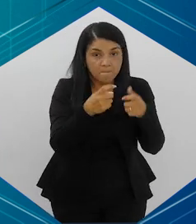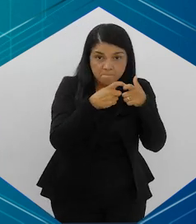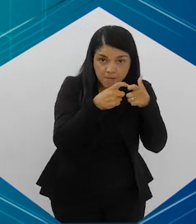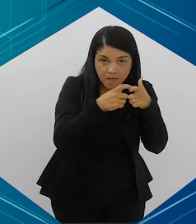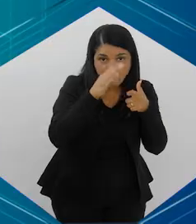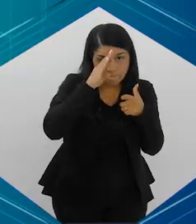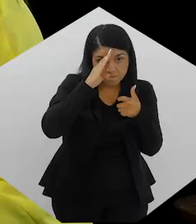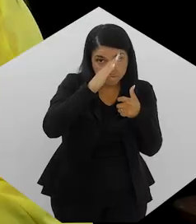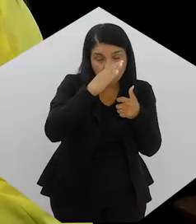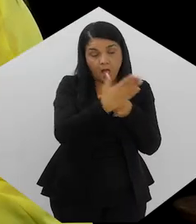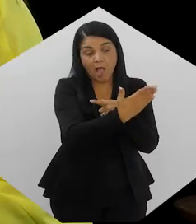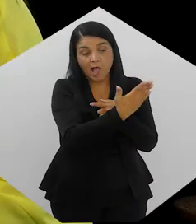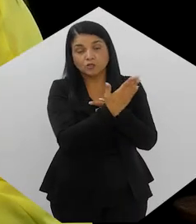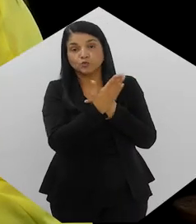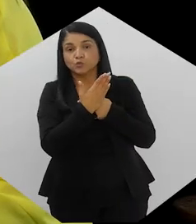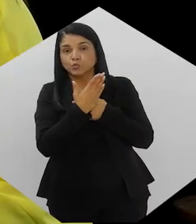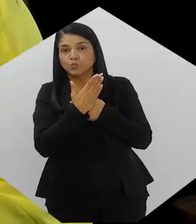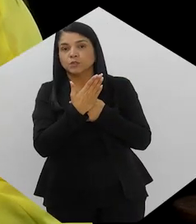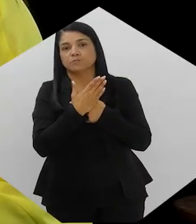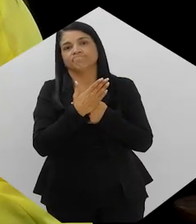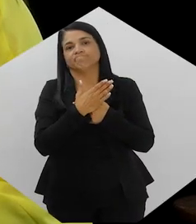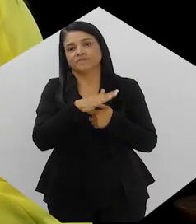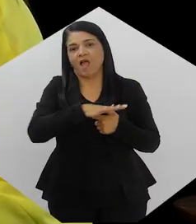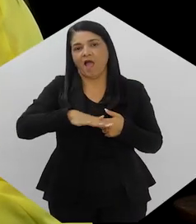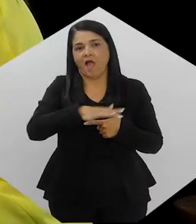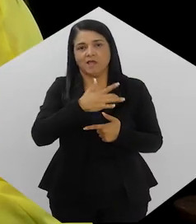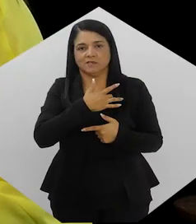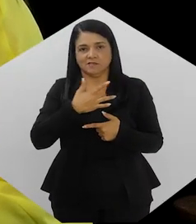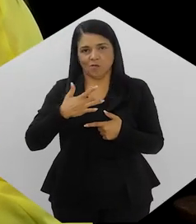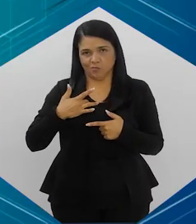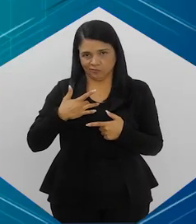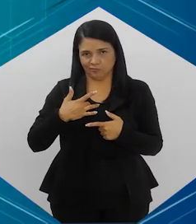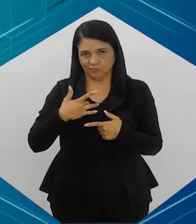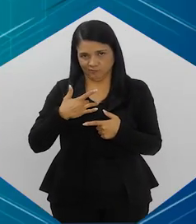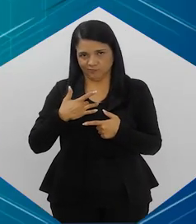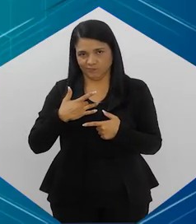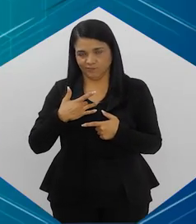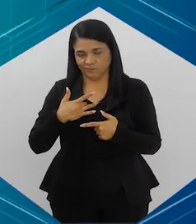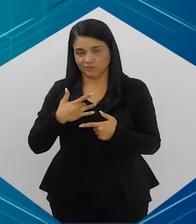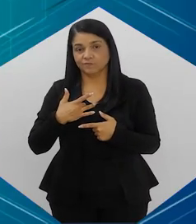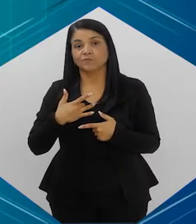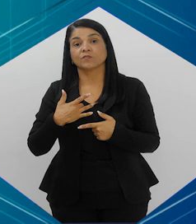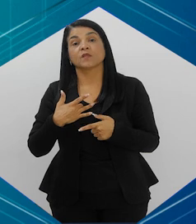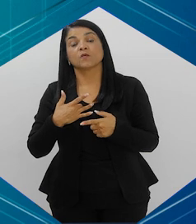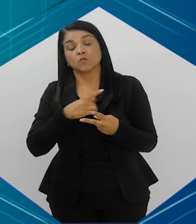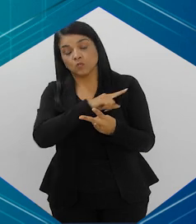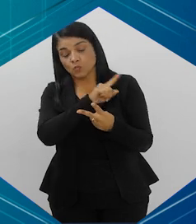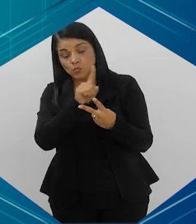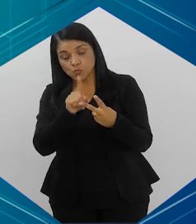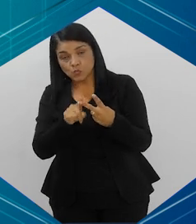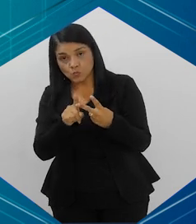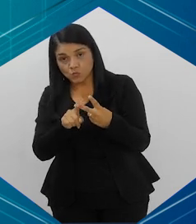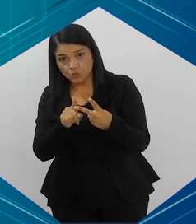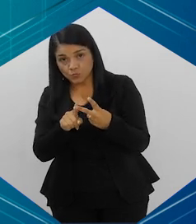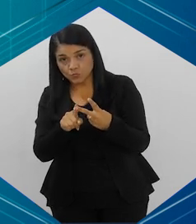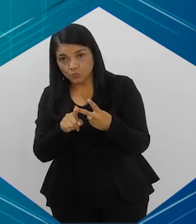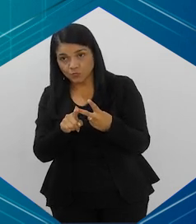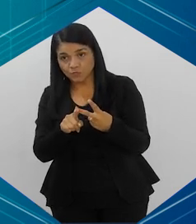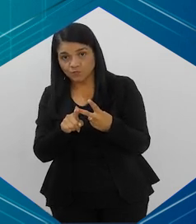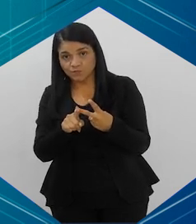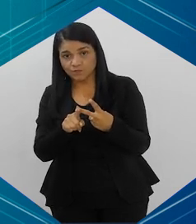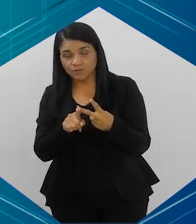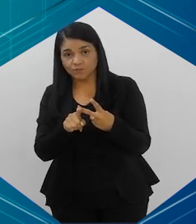médico, né? Tenho que procurar uma ajuda de um serviço de saúde especializado para isso. Um segundo componente